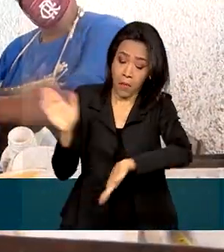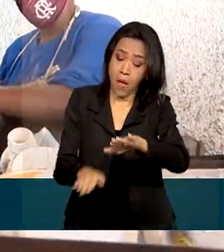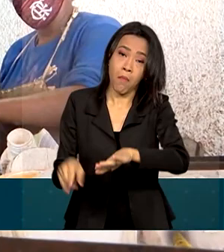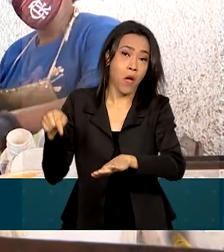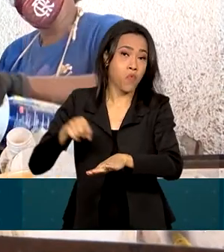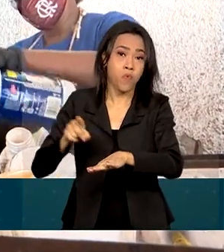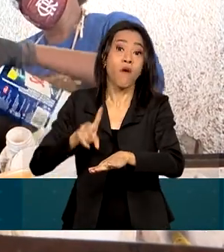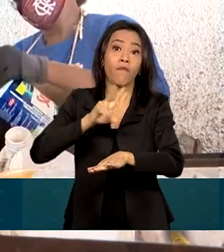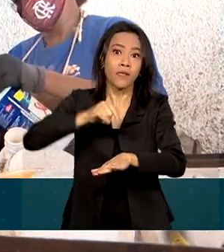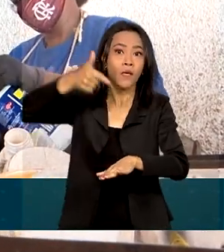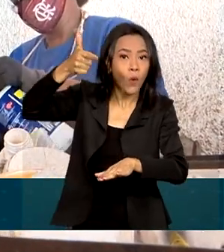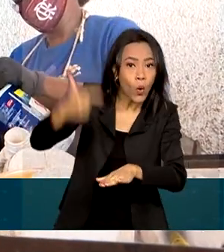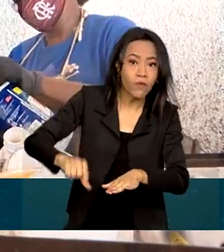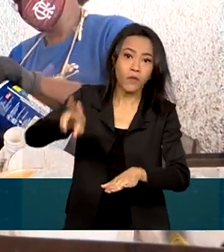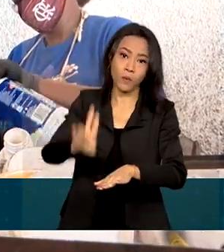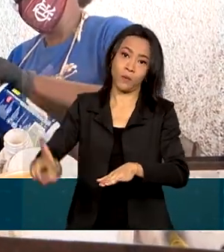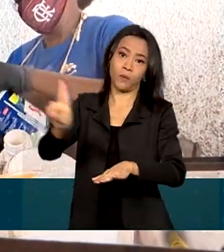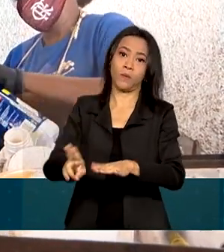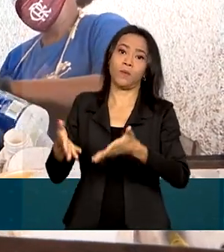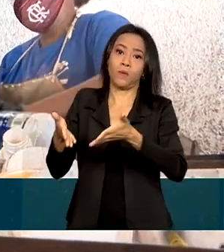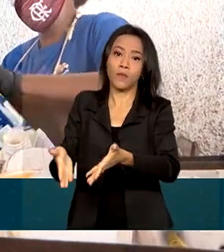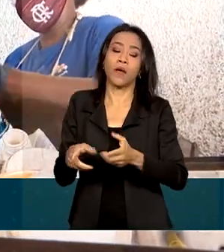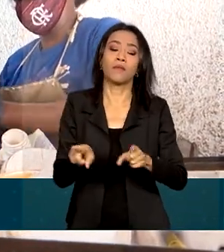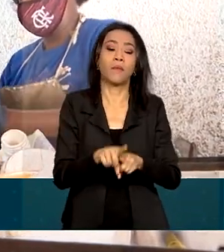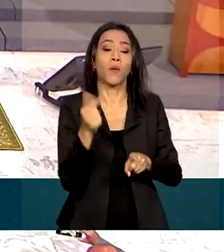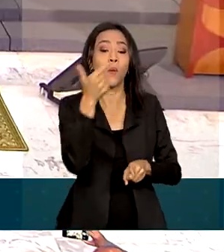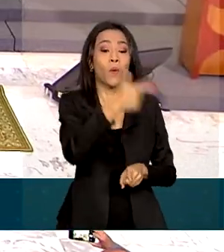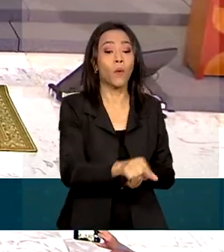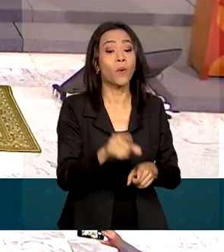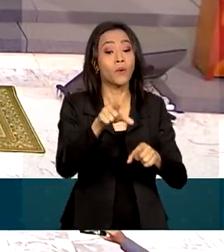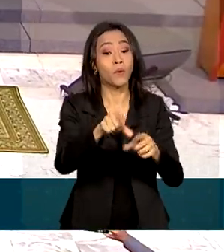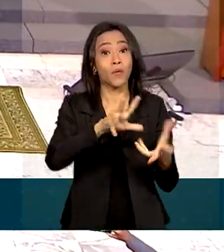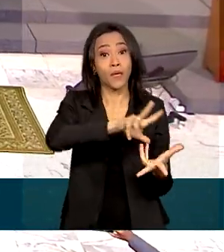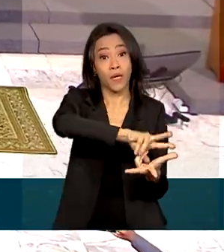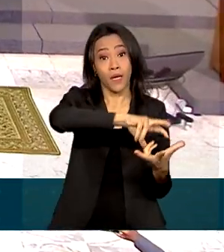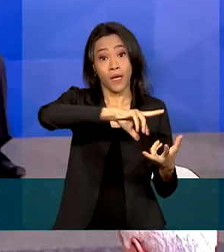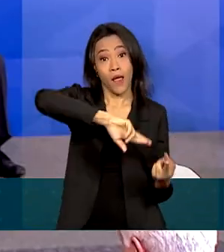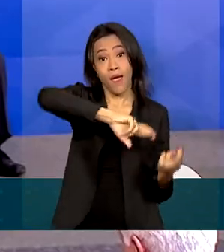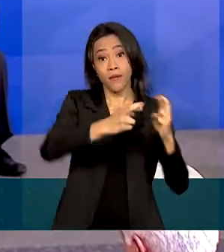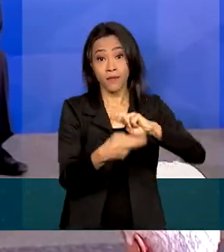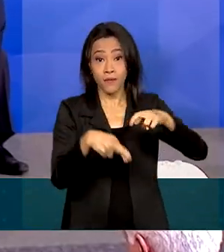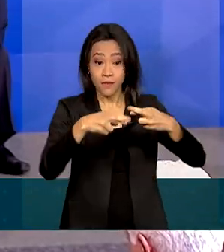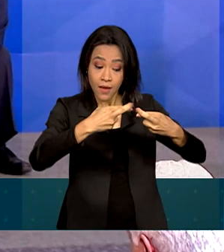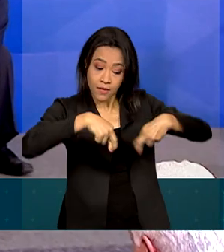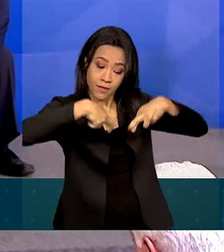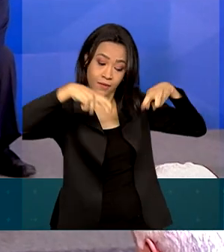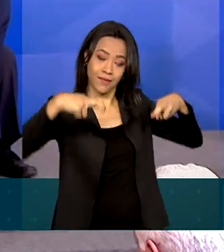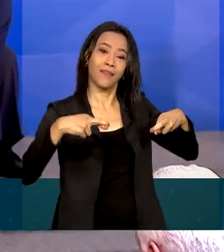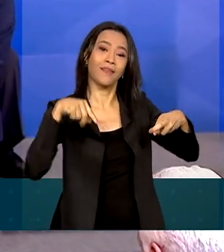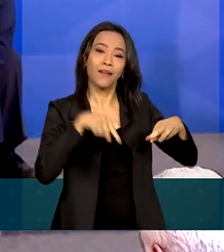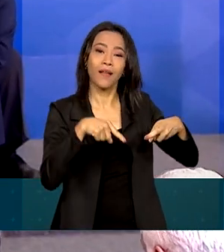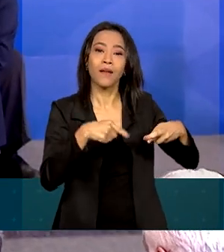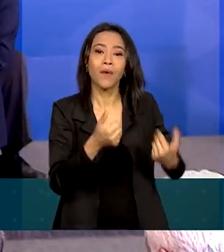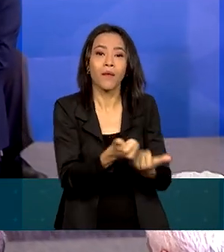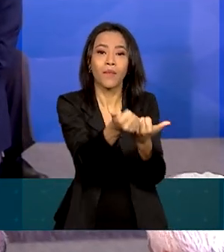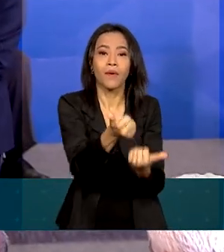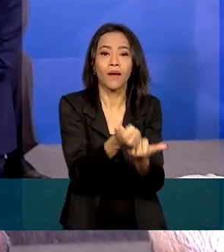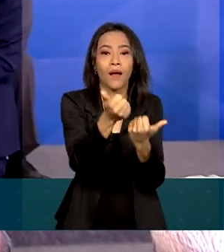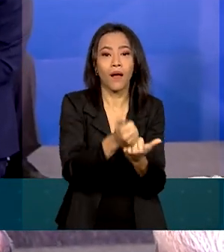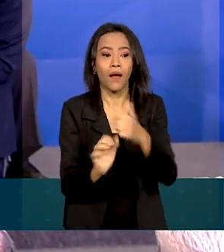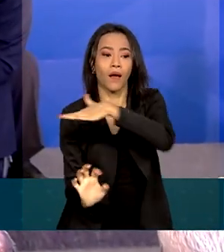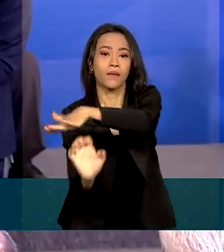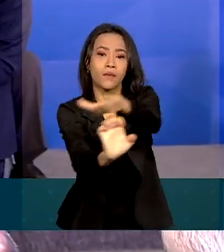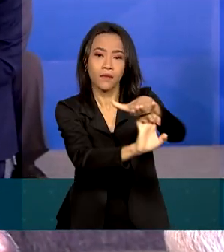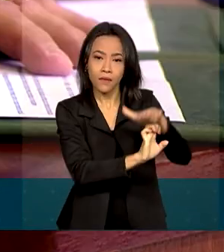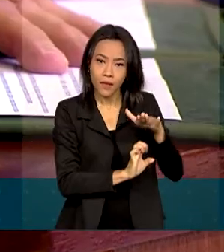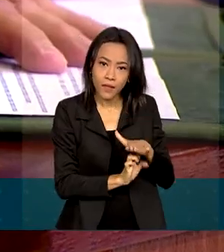Ainda foi instituído o Certificado de Crédito de Reciclagem, o Recicla Mais, para incentivar investimentos privados no